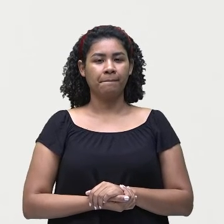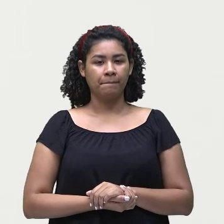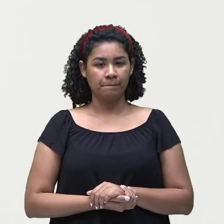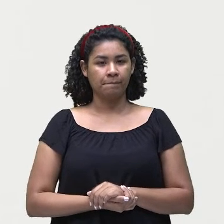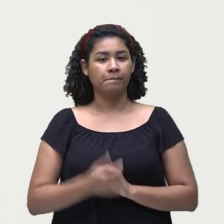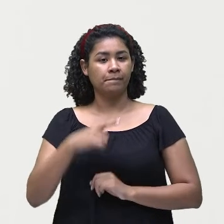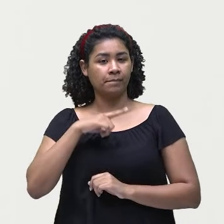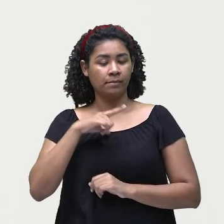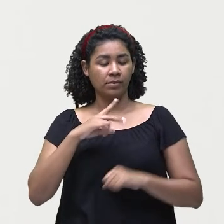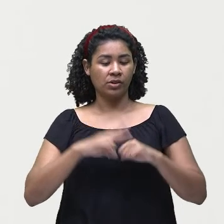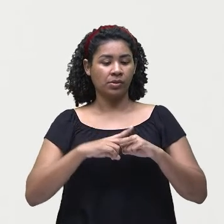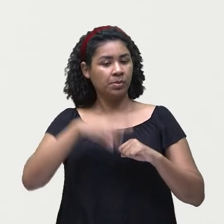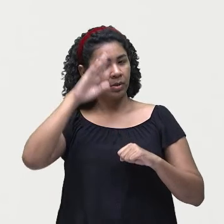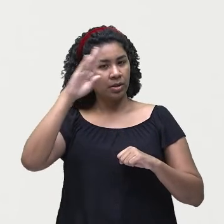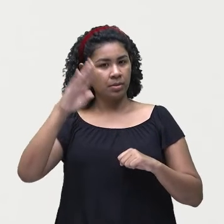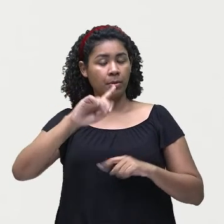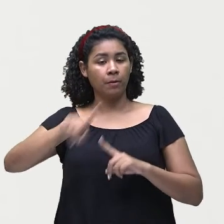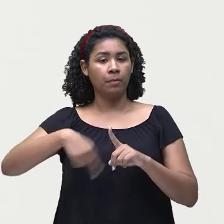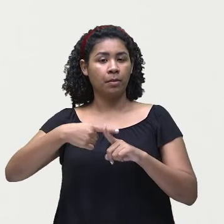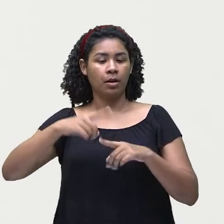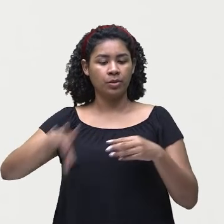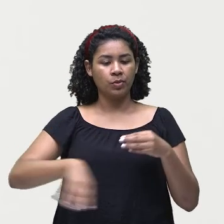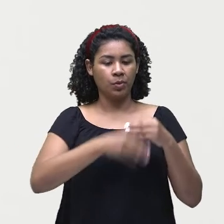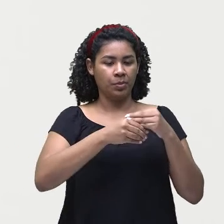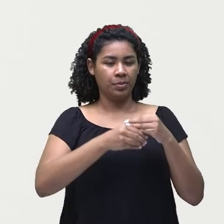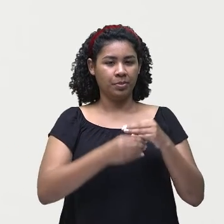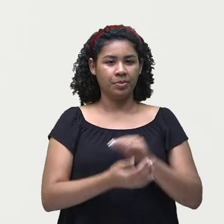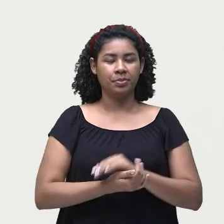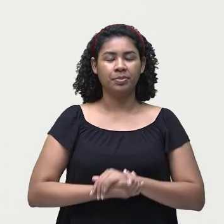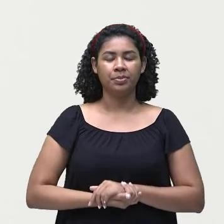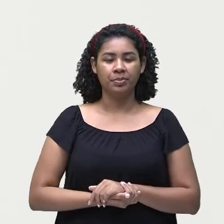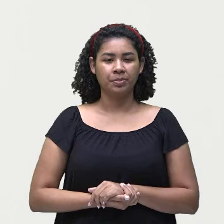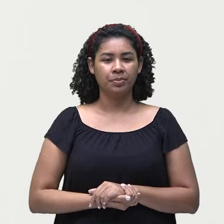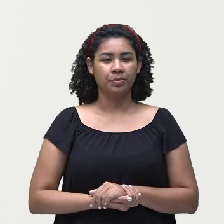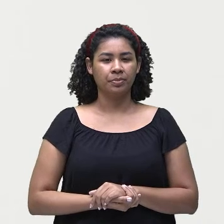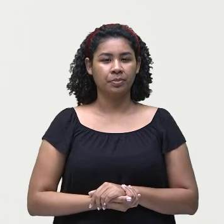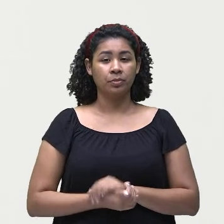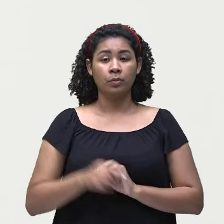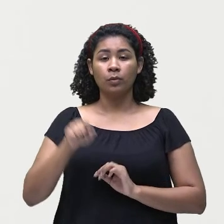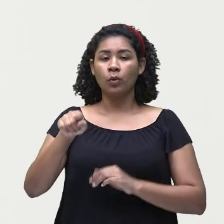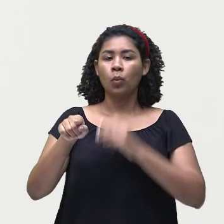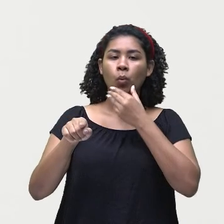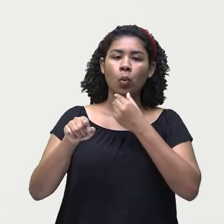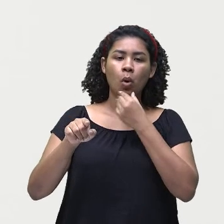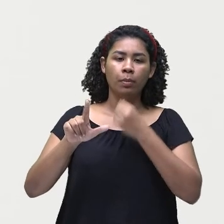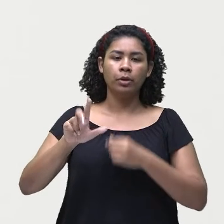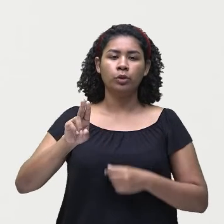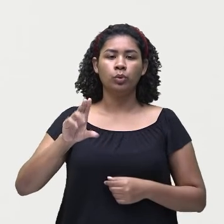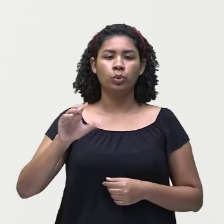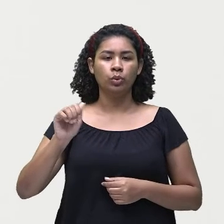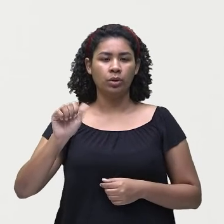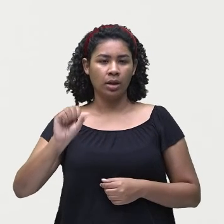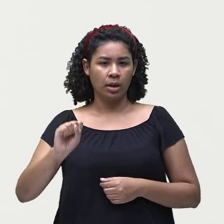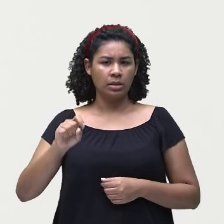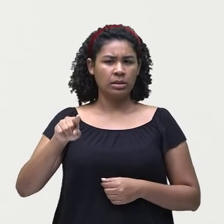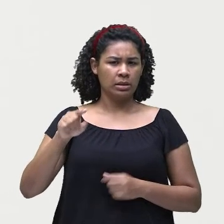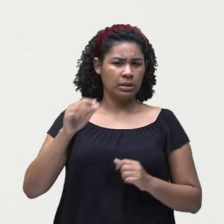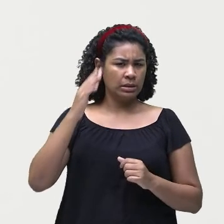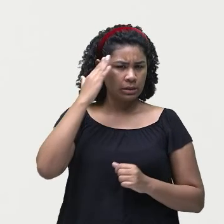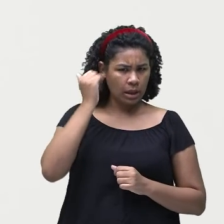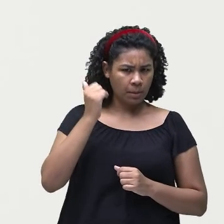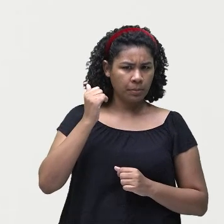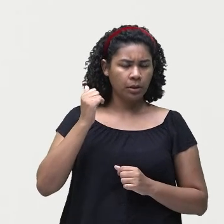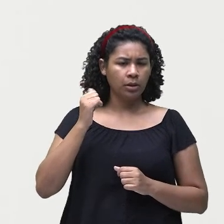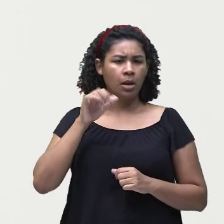complemento. Can Lucas climb mountains? O Lucas pode, o Lucas tem essa habilidade de